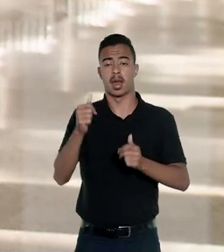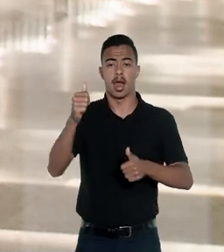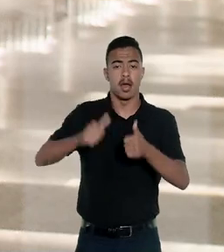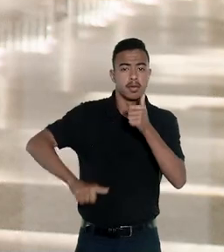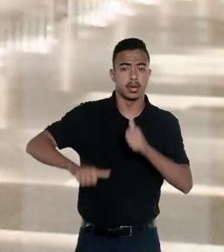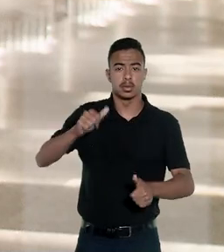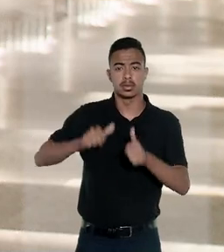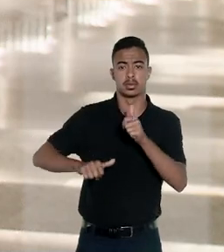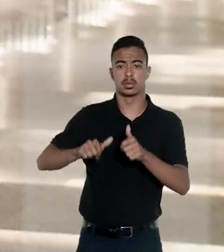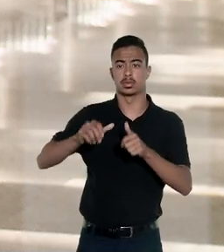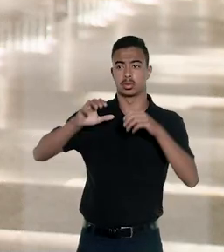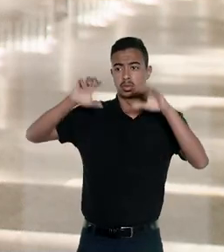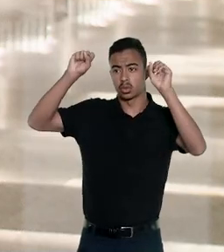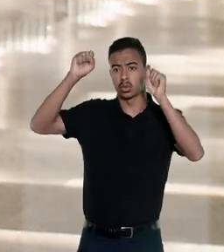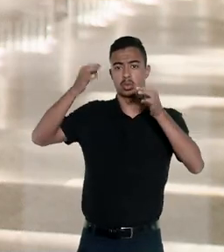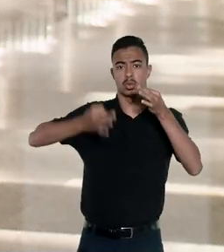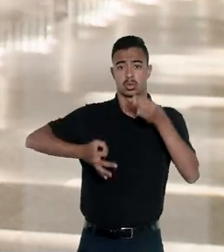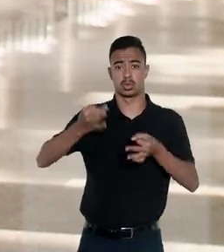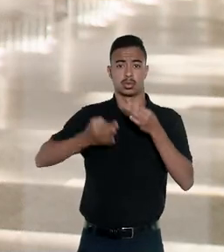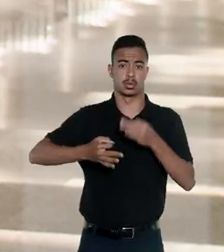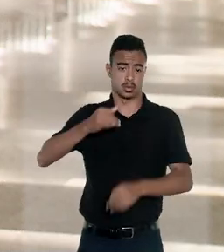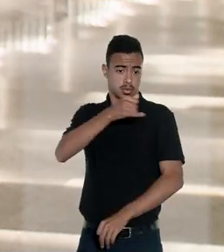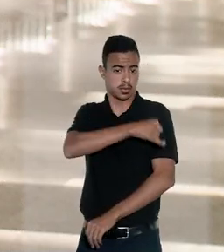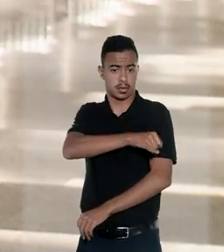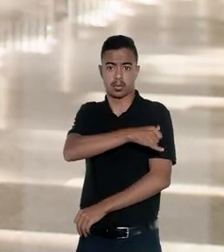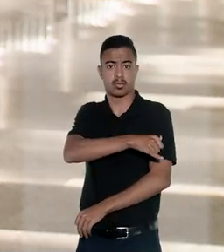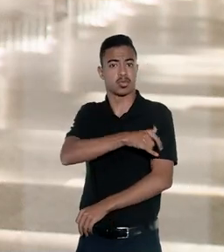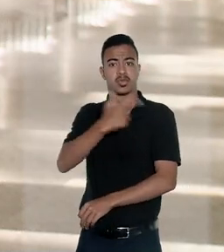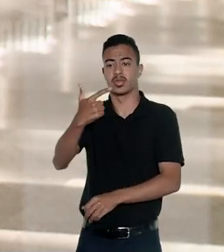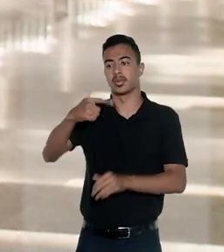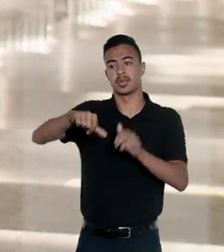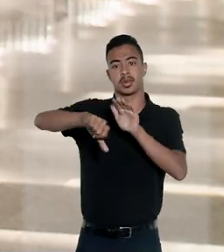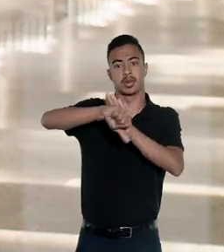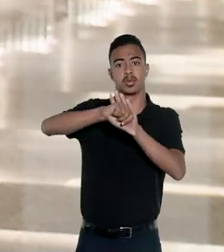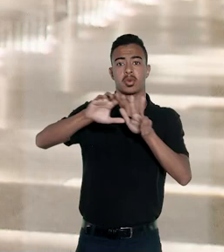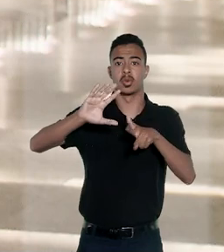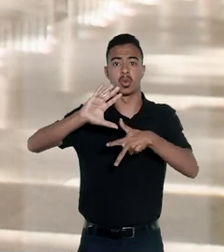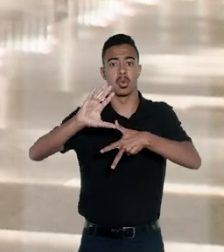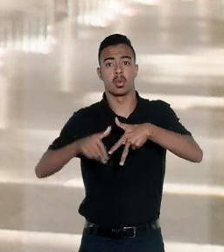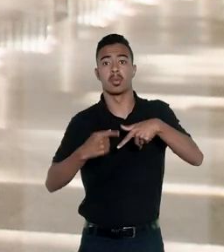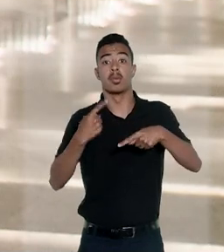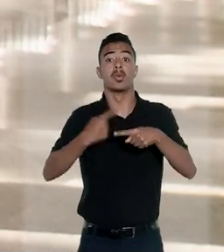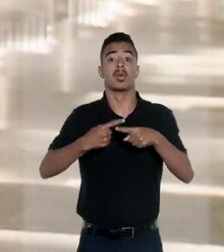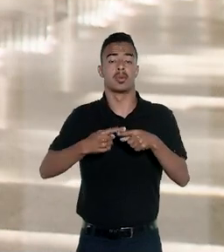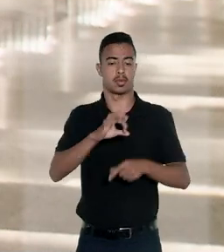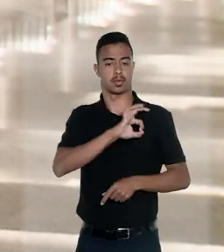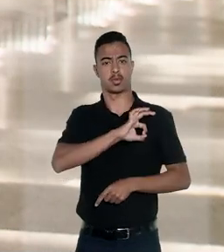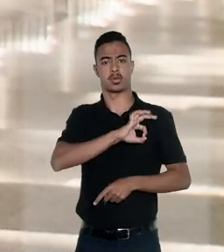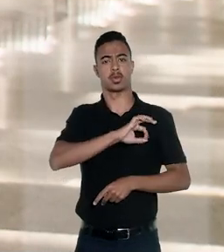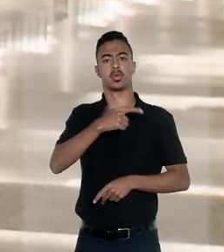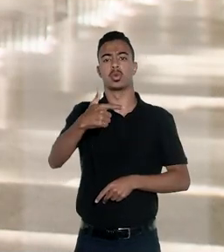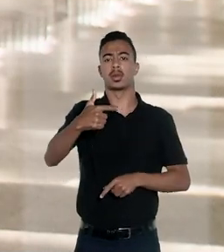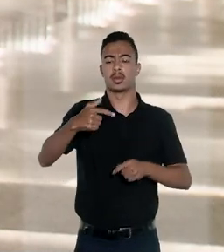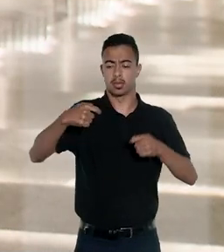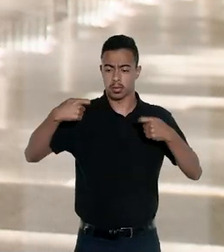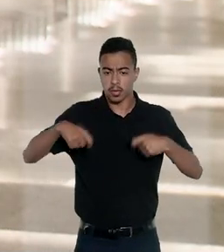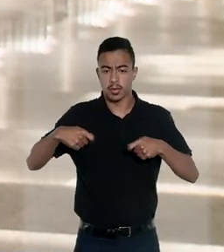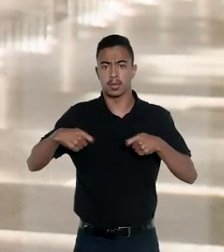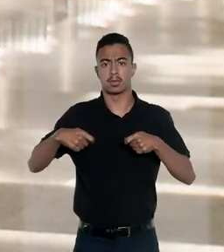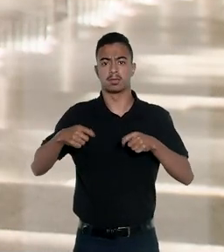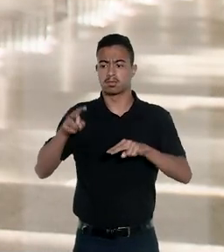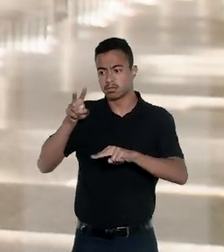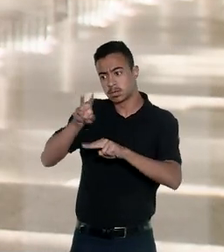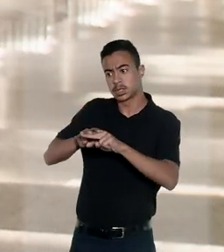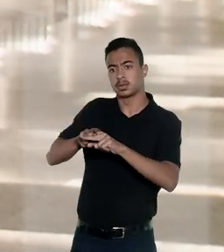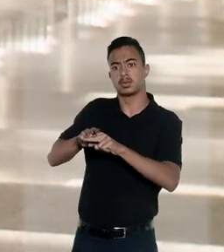Porém, na avaliação do Tribunal de Justiça do Rio de Janeiro, não teria havido crime de corrupção, porque os policiais não teriam o